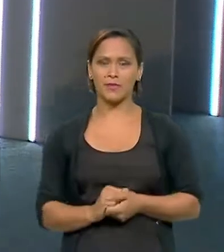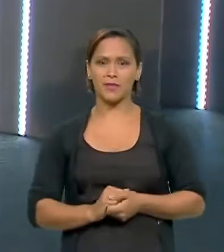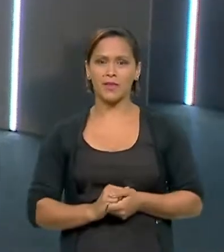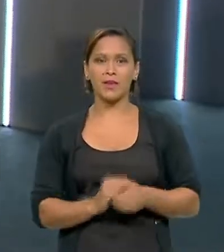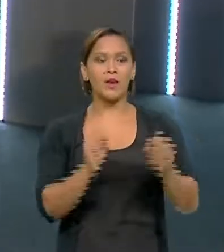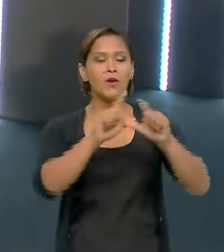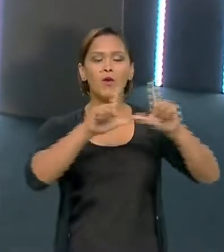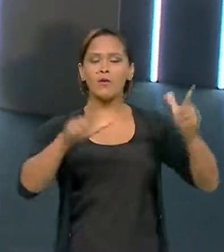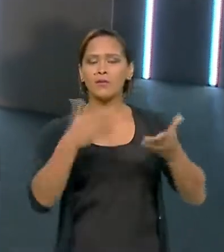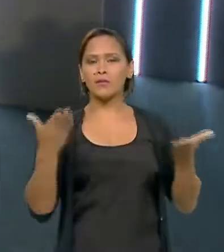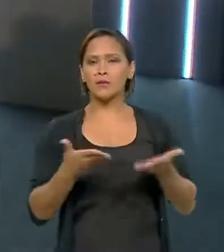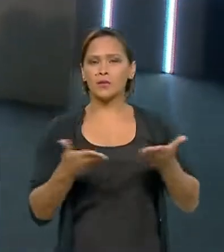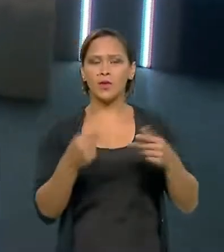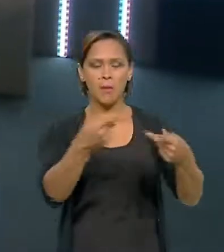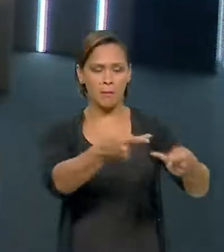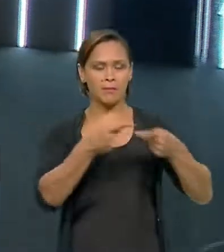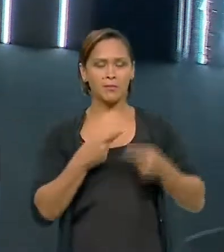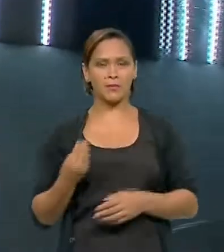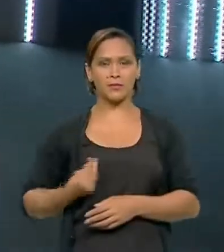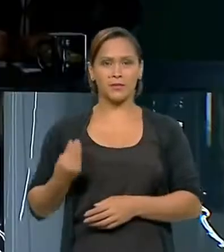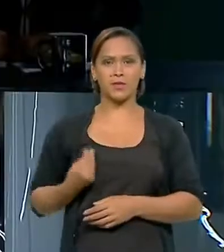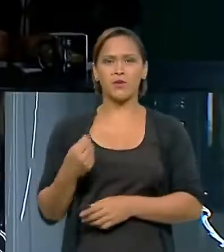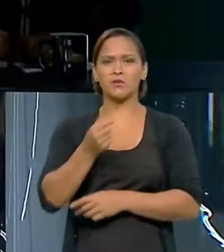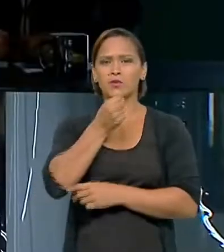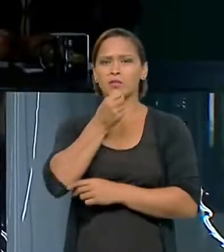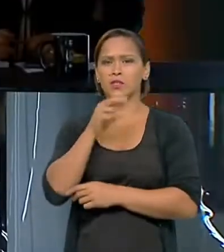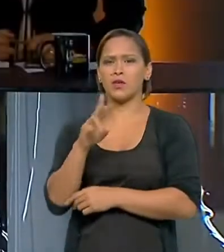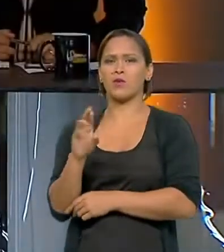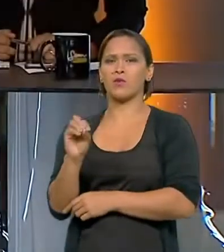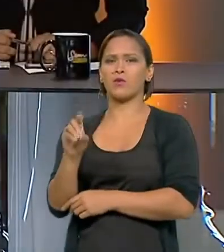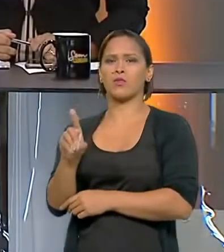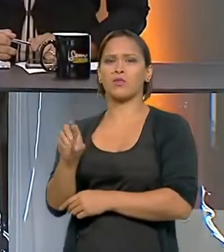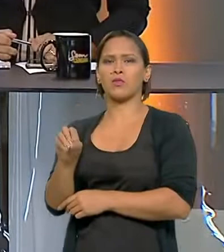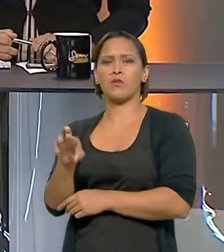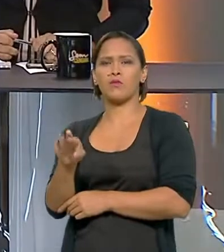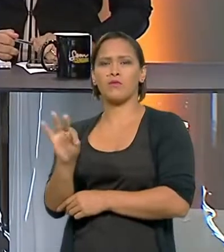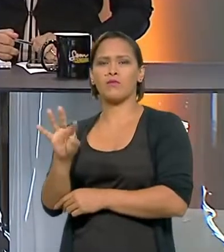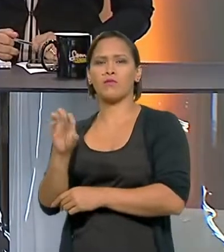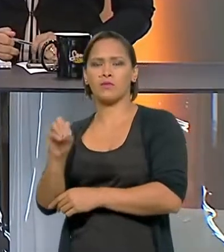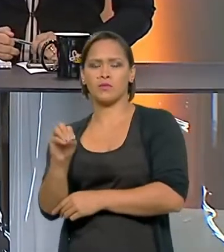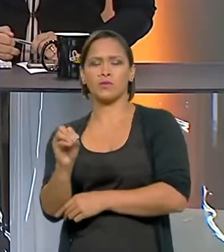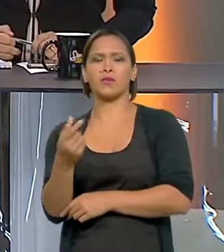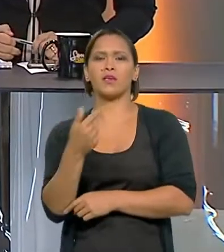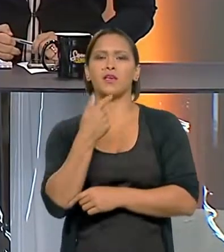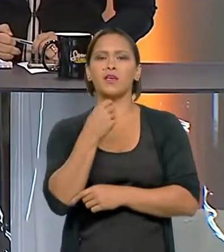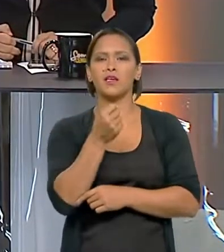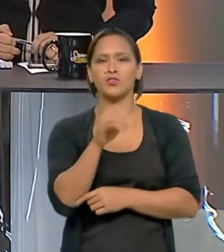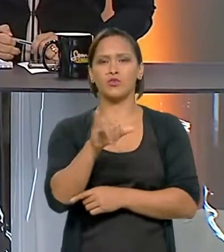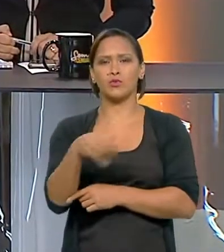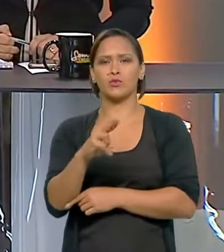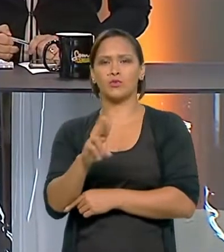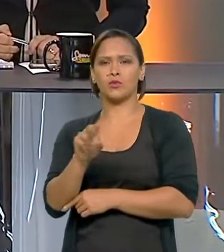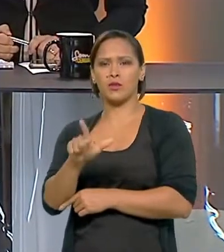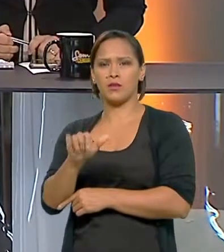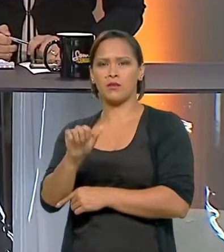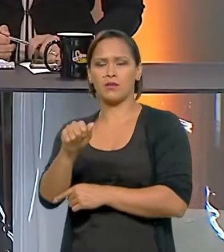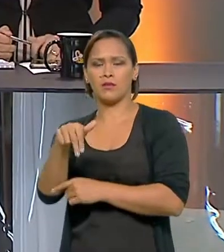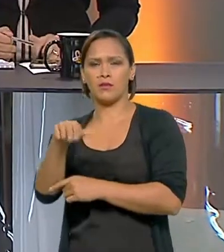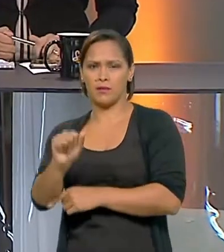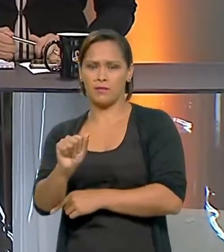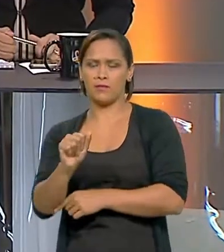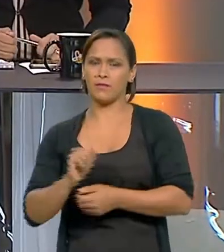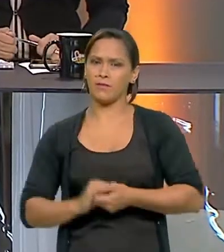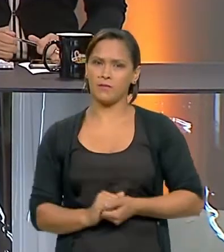No programa de hoje, nós contamos com a presença dos jornalistas Rodolfo Costa, do jornal Gazeta do Povo, e a Juliana Braga, do portal de